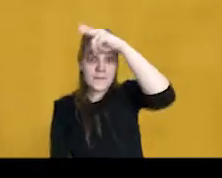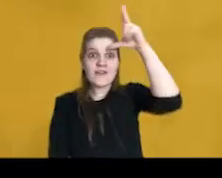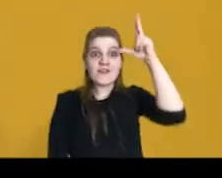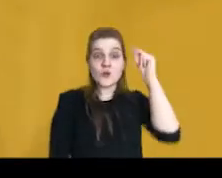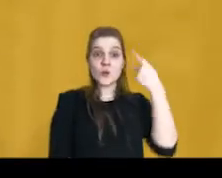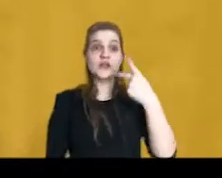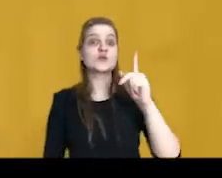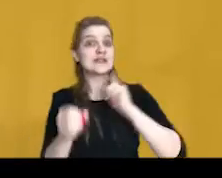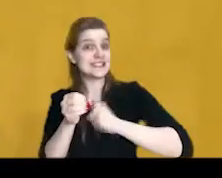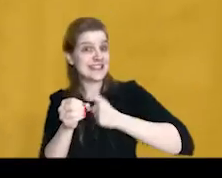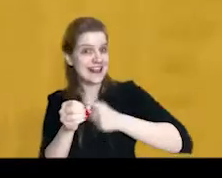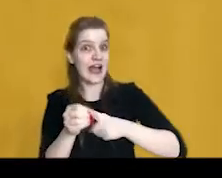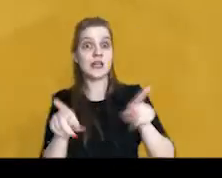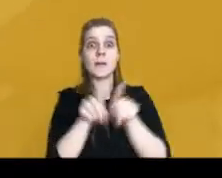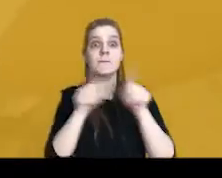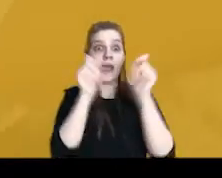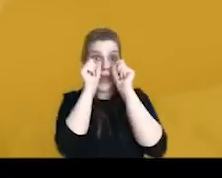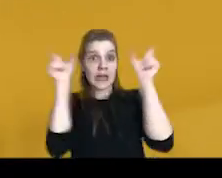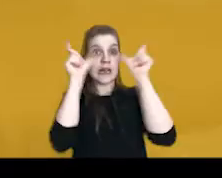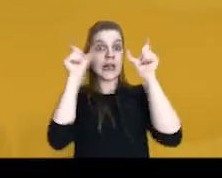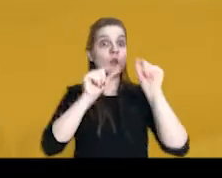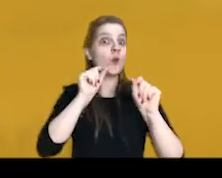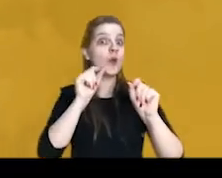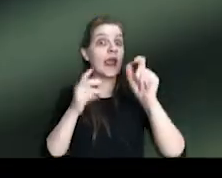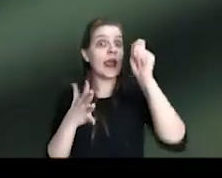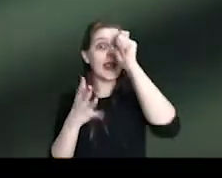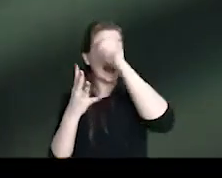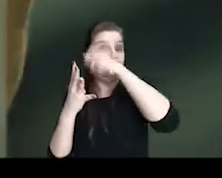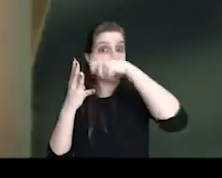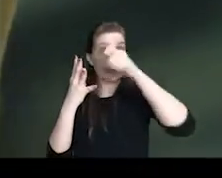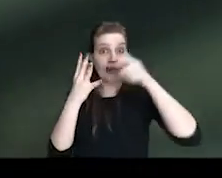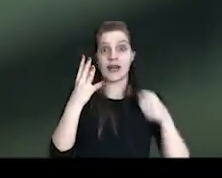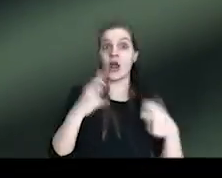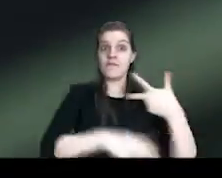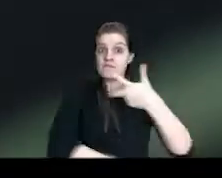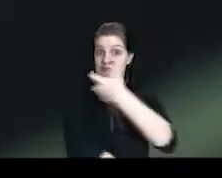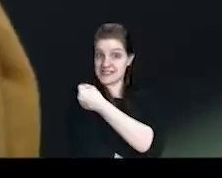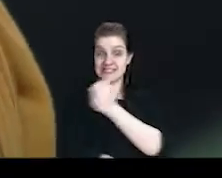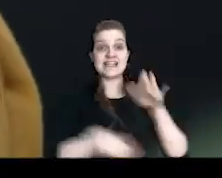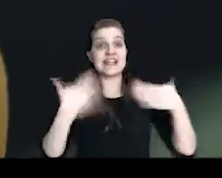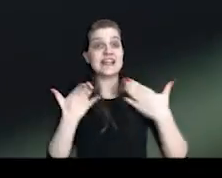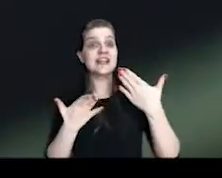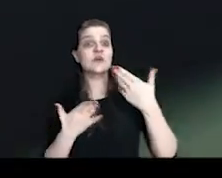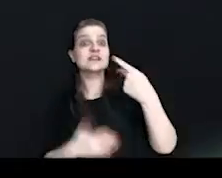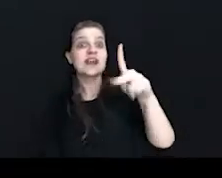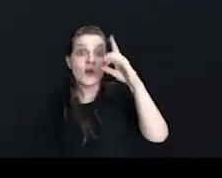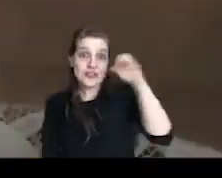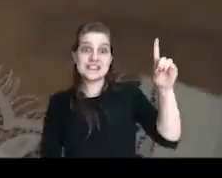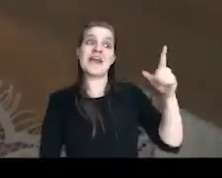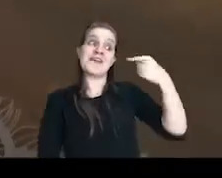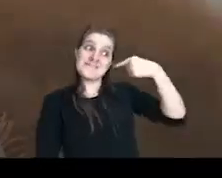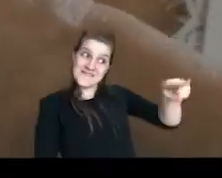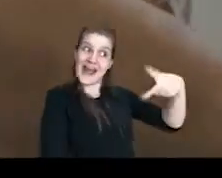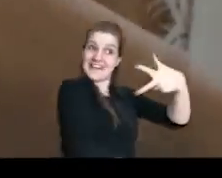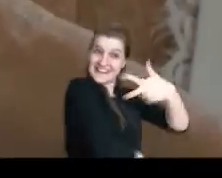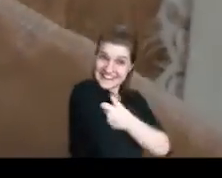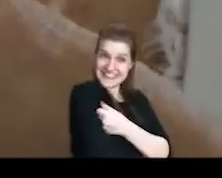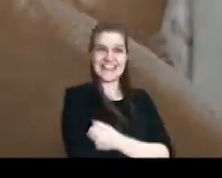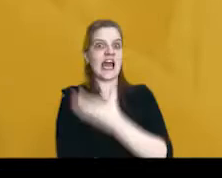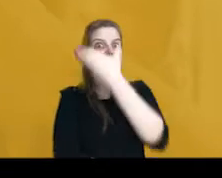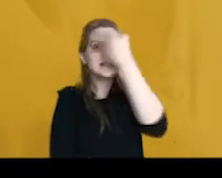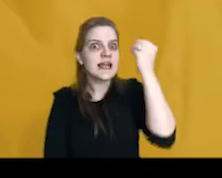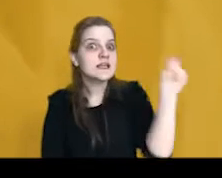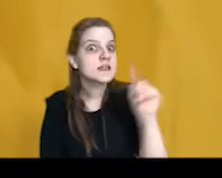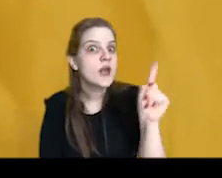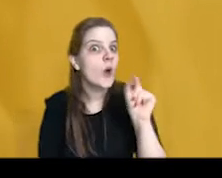com a prefeitura da sua cidade fique atento ao calendário de vacinação e compareça quando for sua vez e não